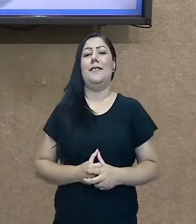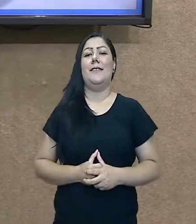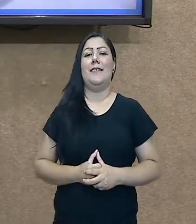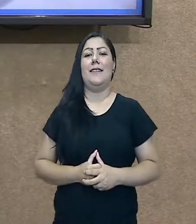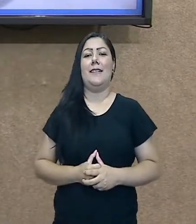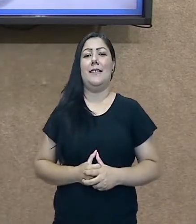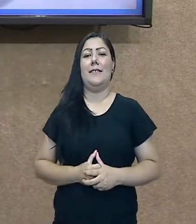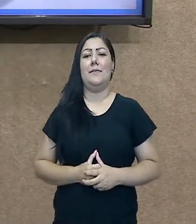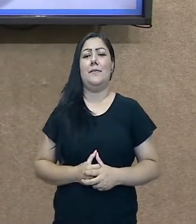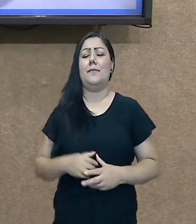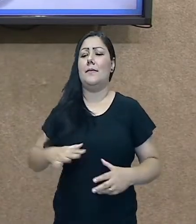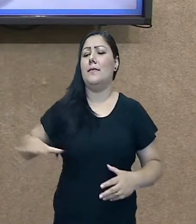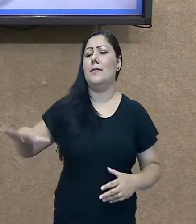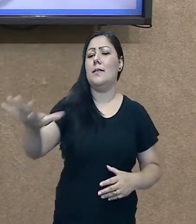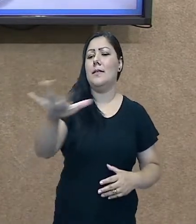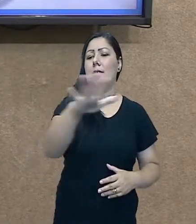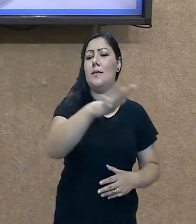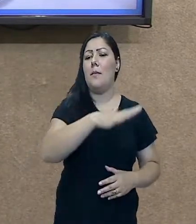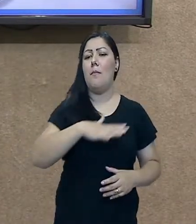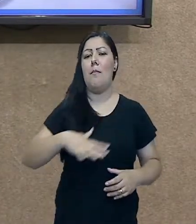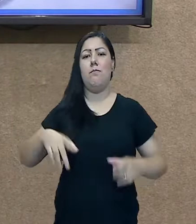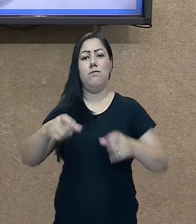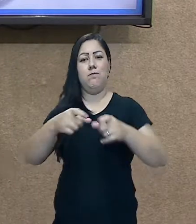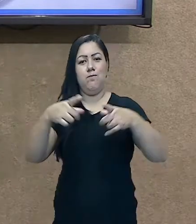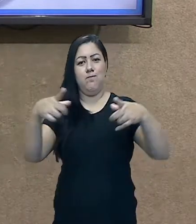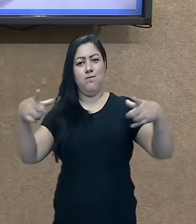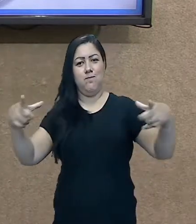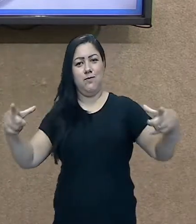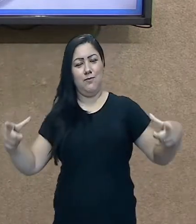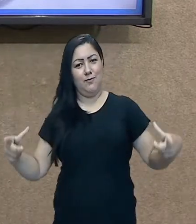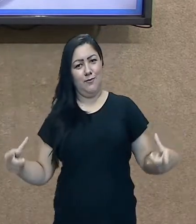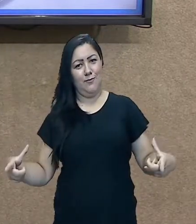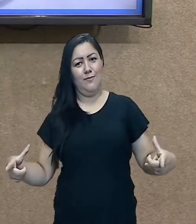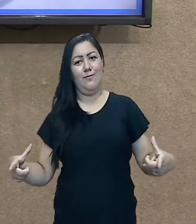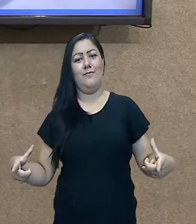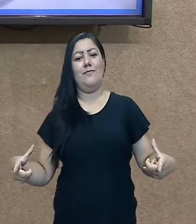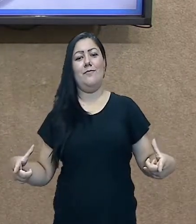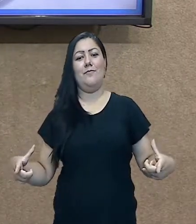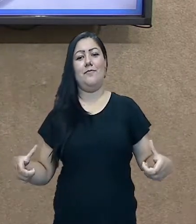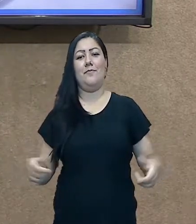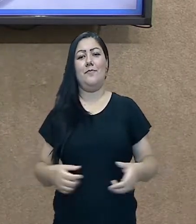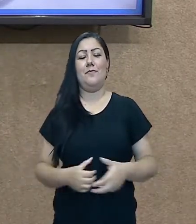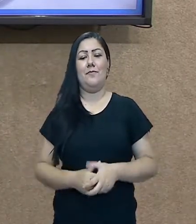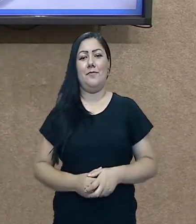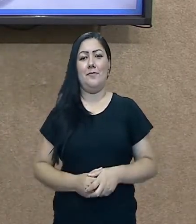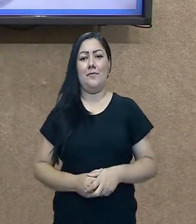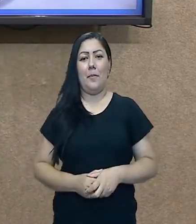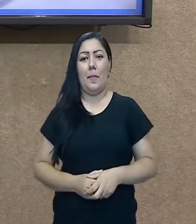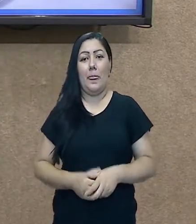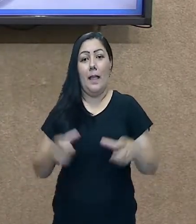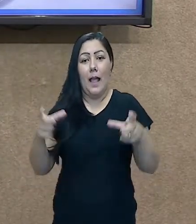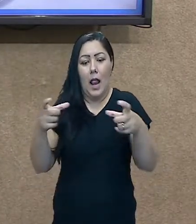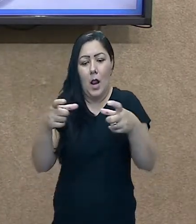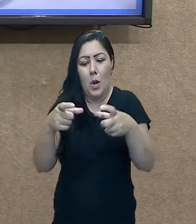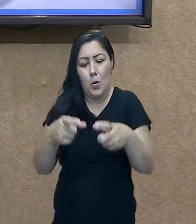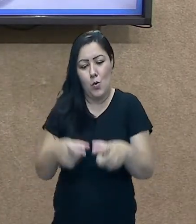falando daquilo que é macro, que é grande. Quando eu falo de lugar, eu já estou falando